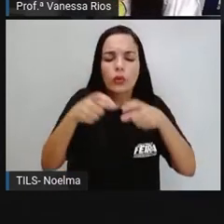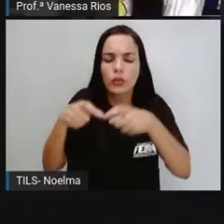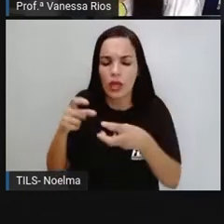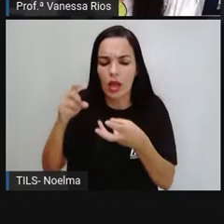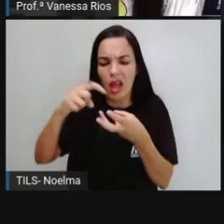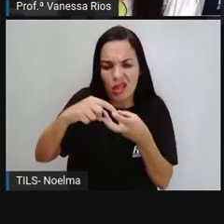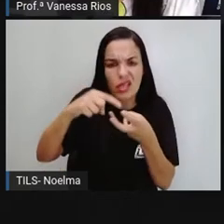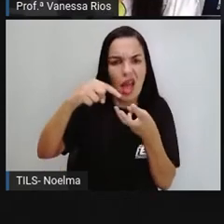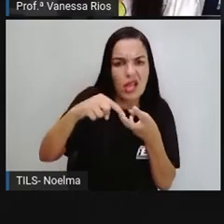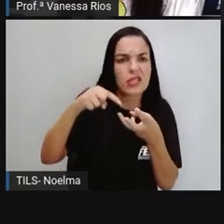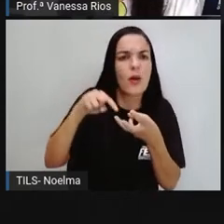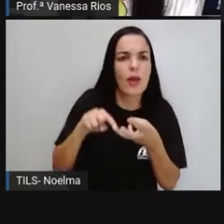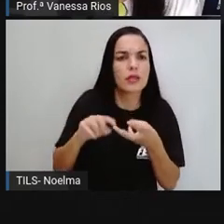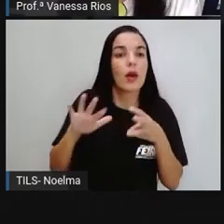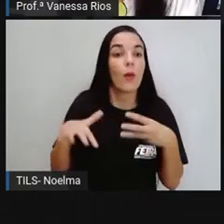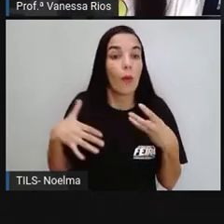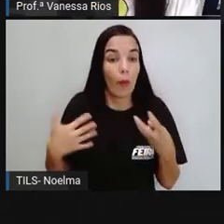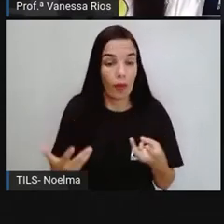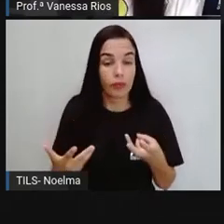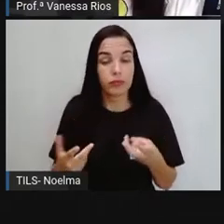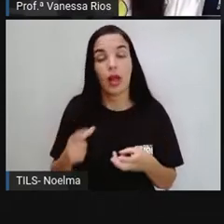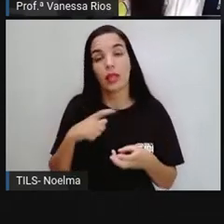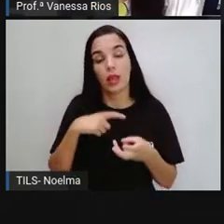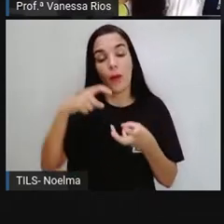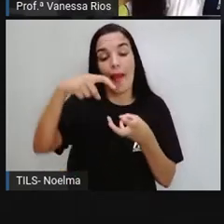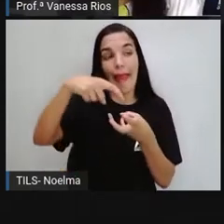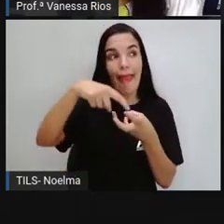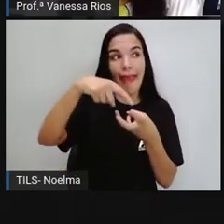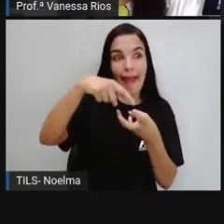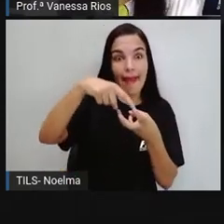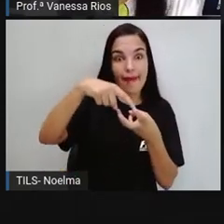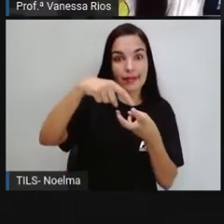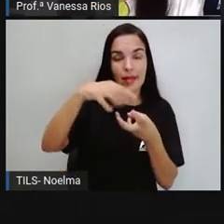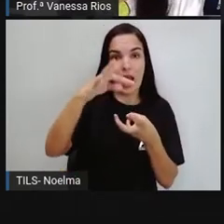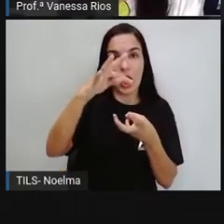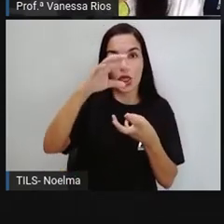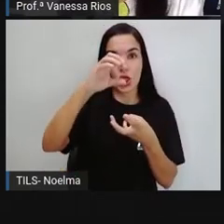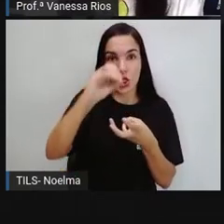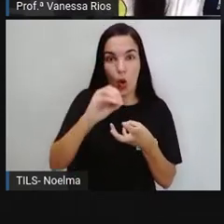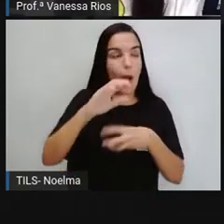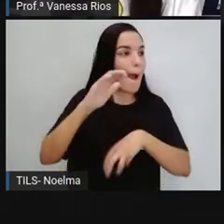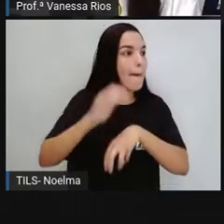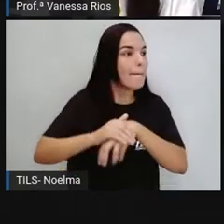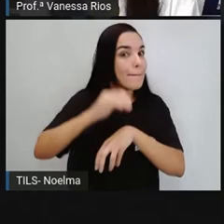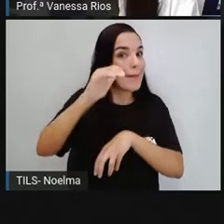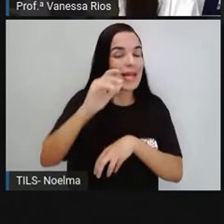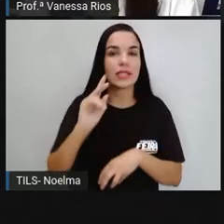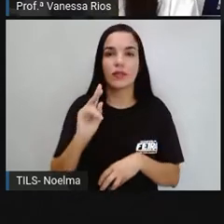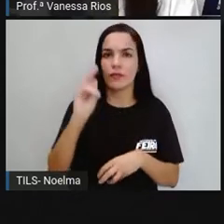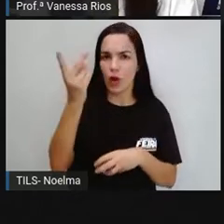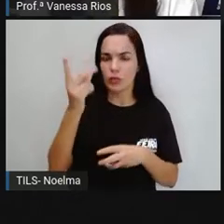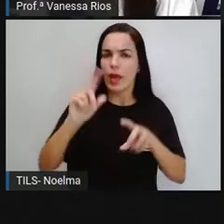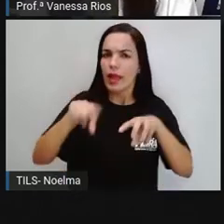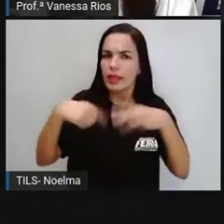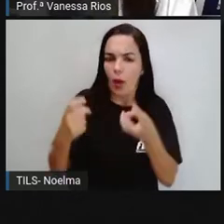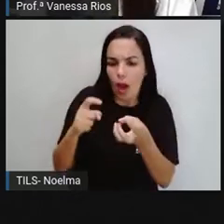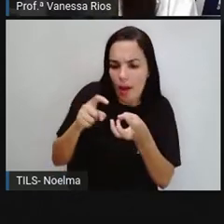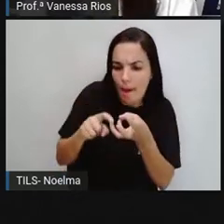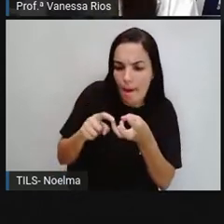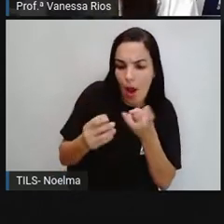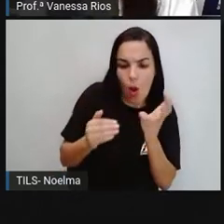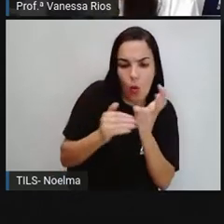tônica, que é a sílaba tom, que a Pró colocou aí em destaque, ela é a antepenúltima